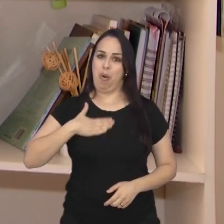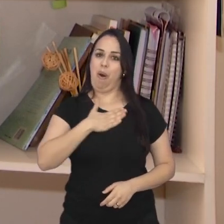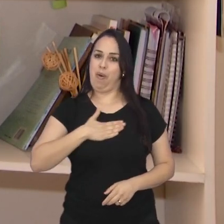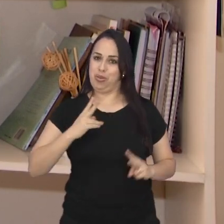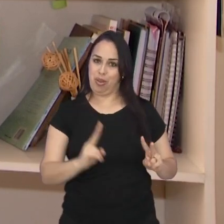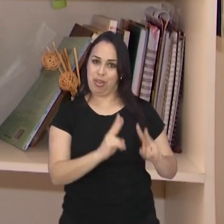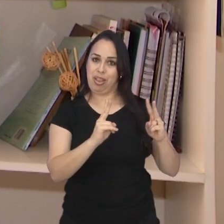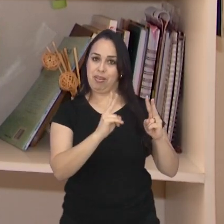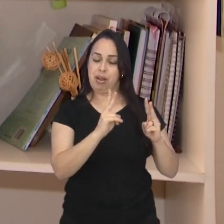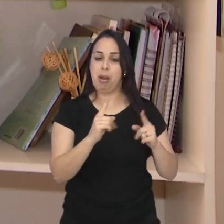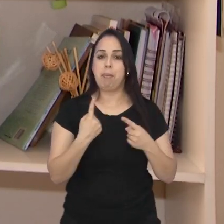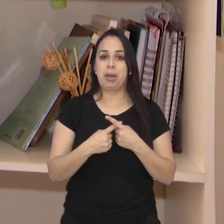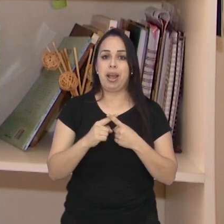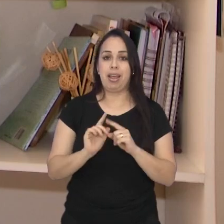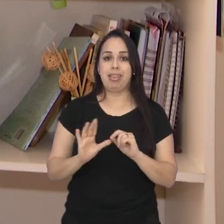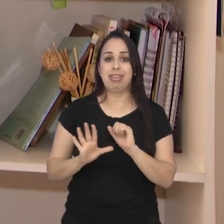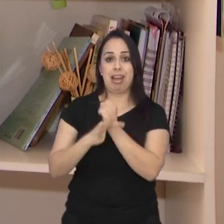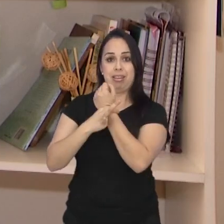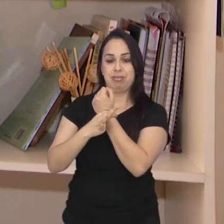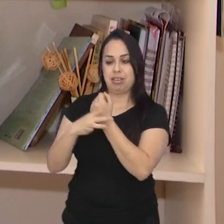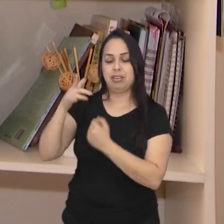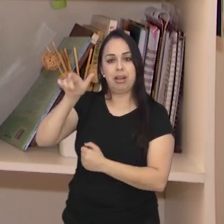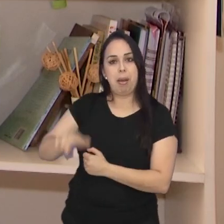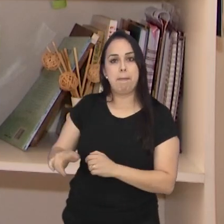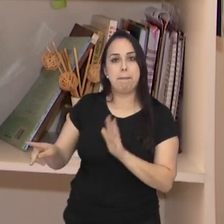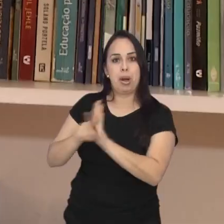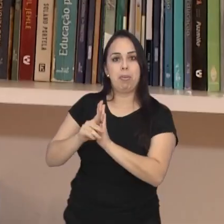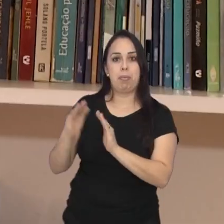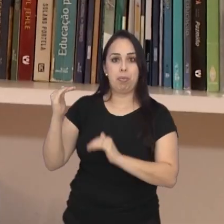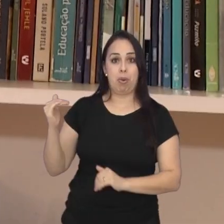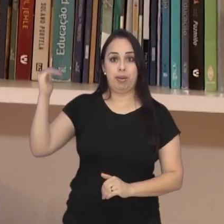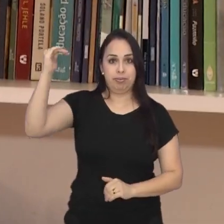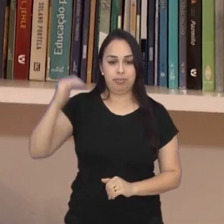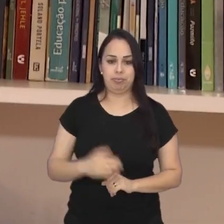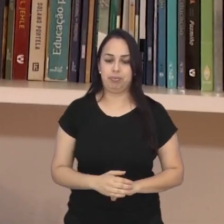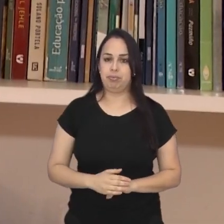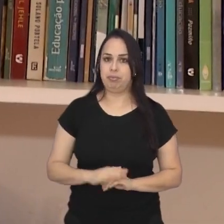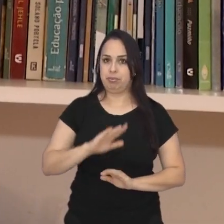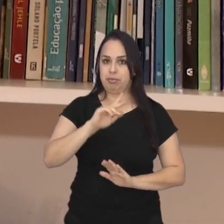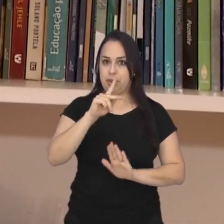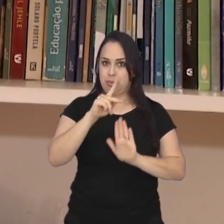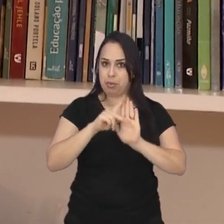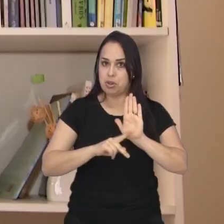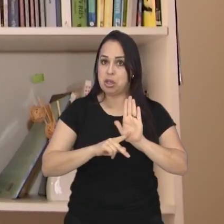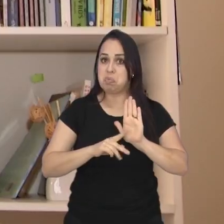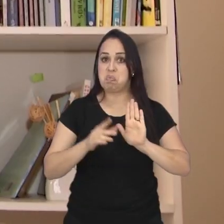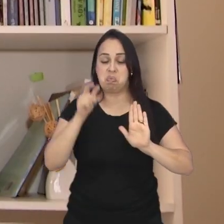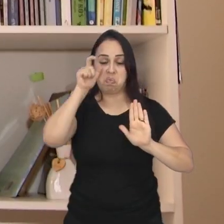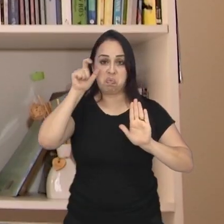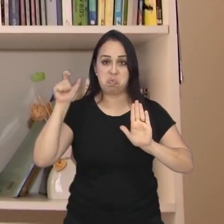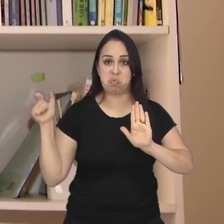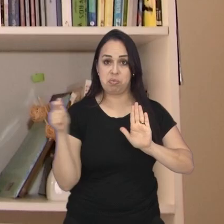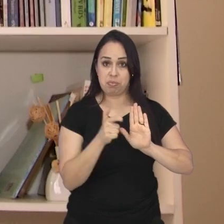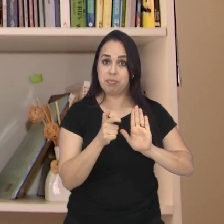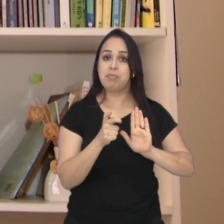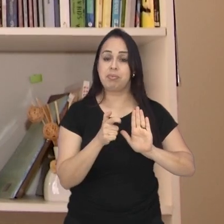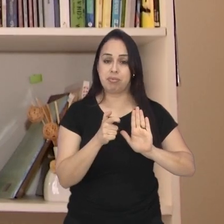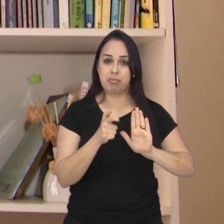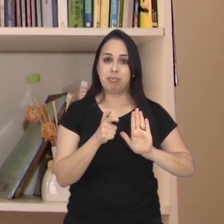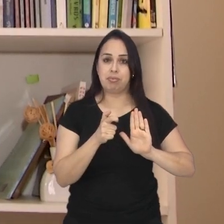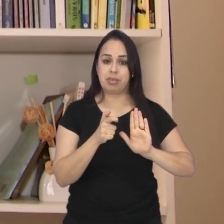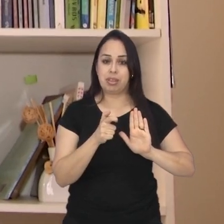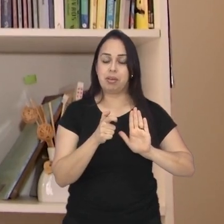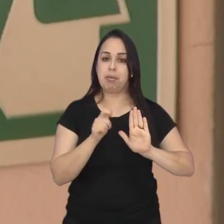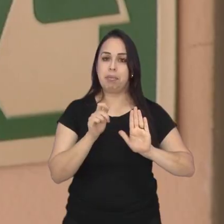porque toda a segurança está na mão do adulto. Ela completa ainda que o projeto é interessante e que, na